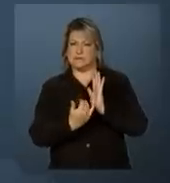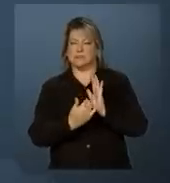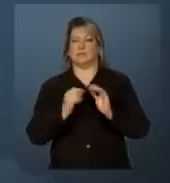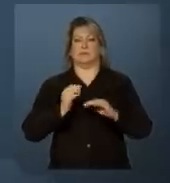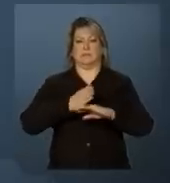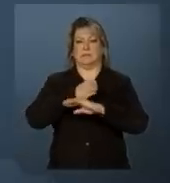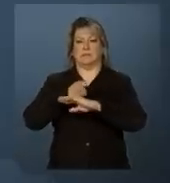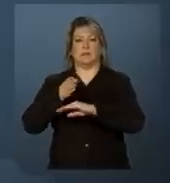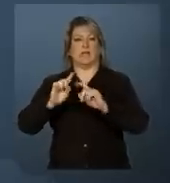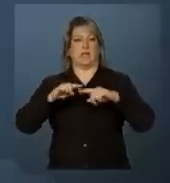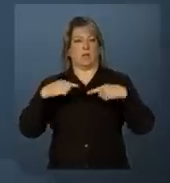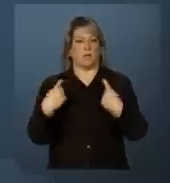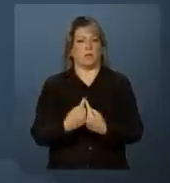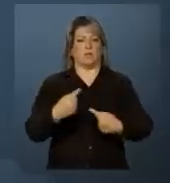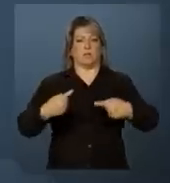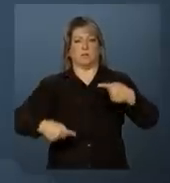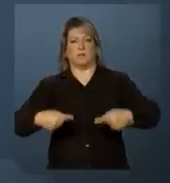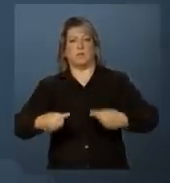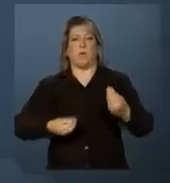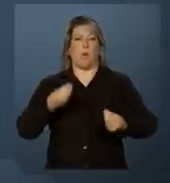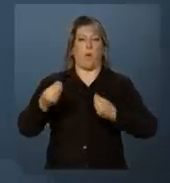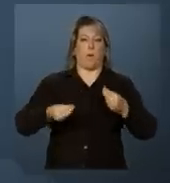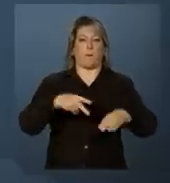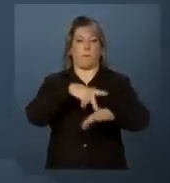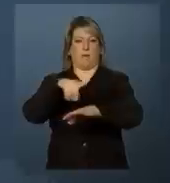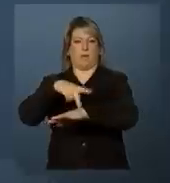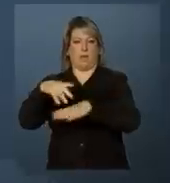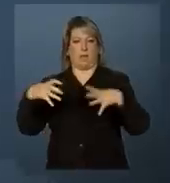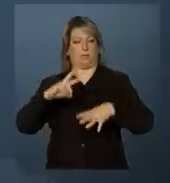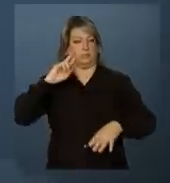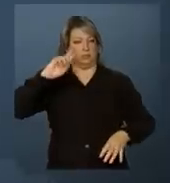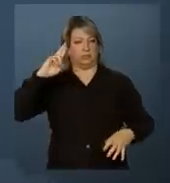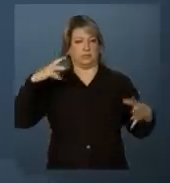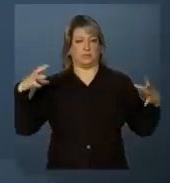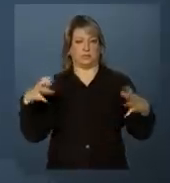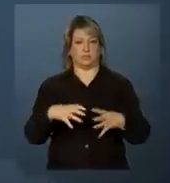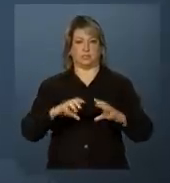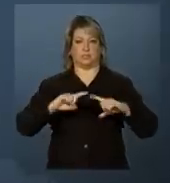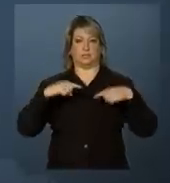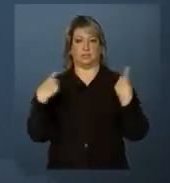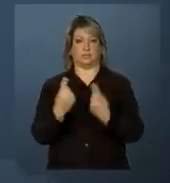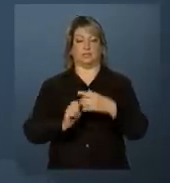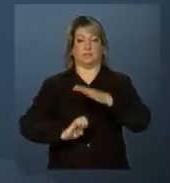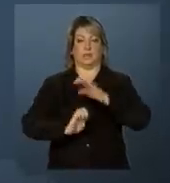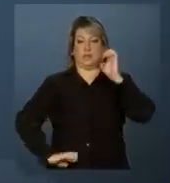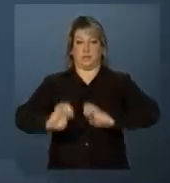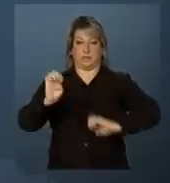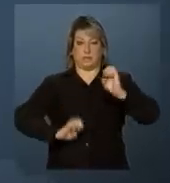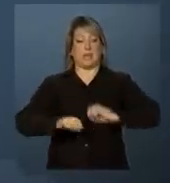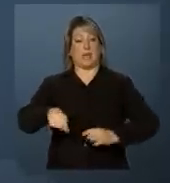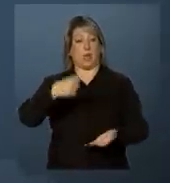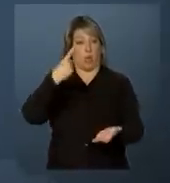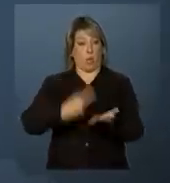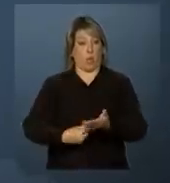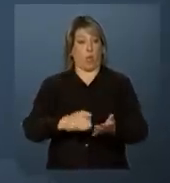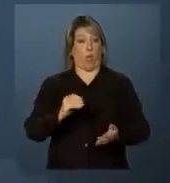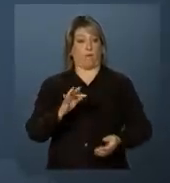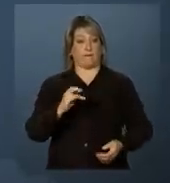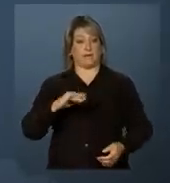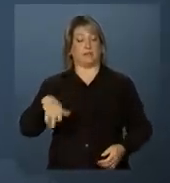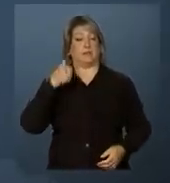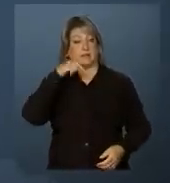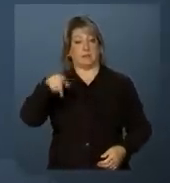reuniões bilaterais, encontros com autoridades e eventos empresariais. Os compromissos oficiais da